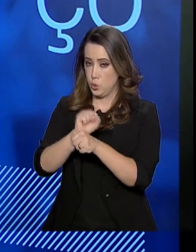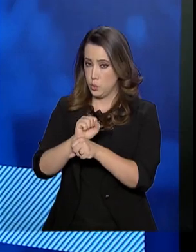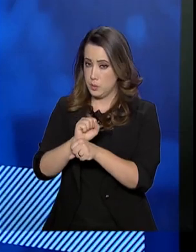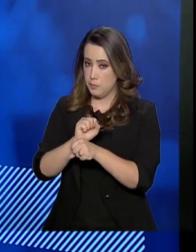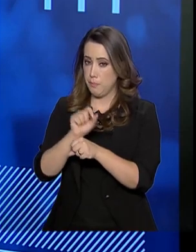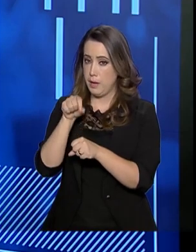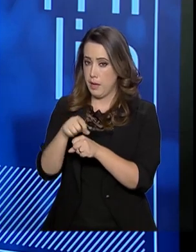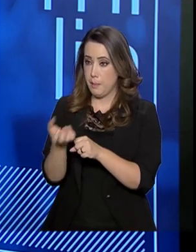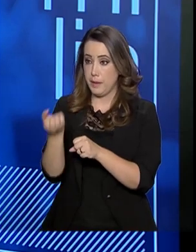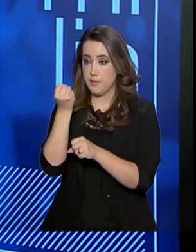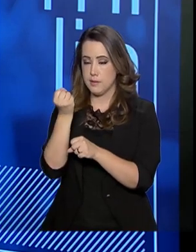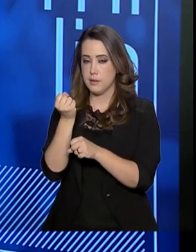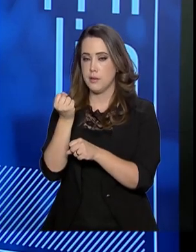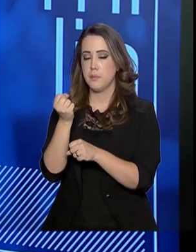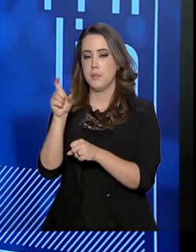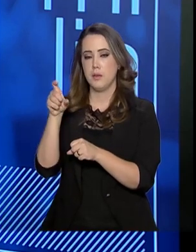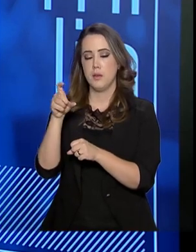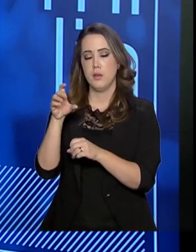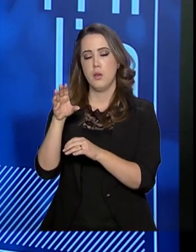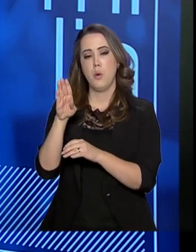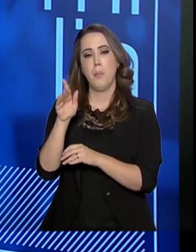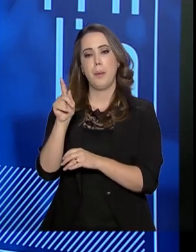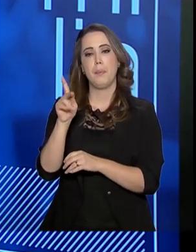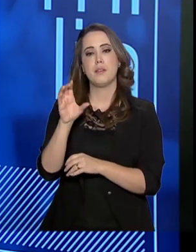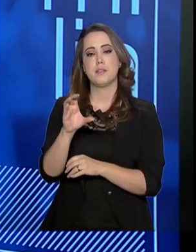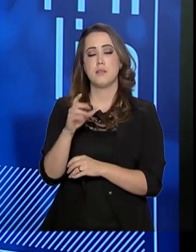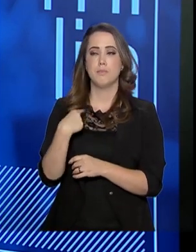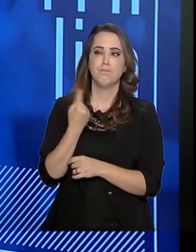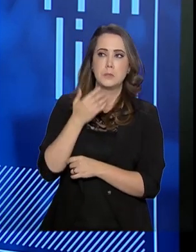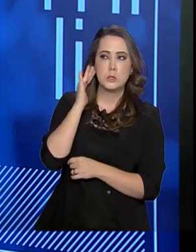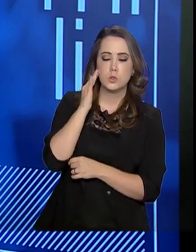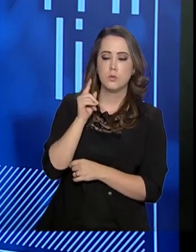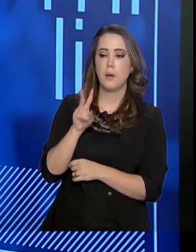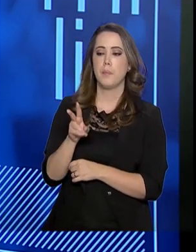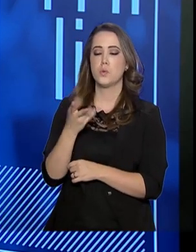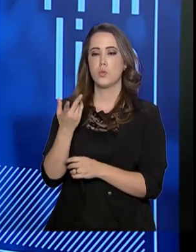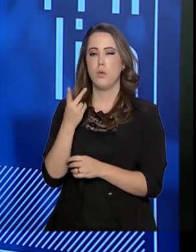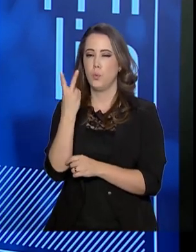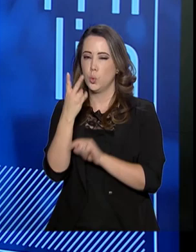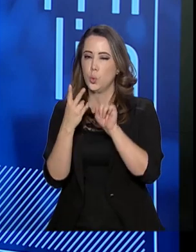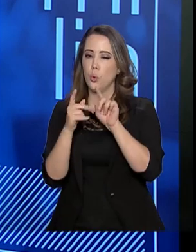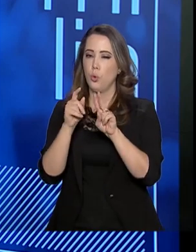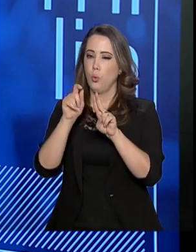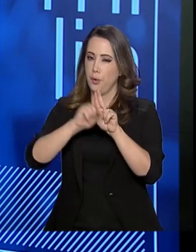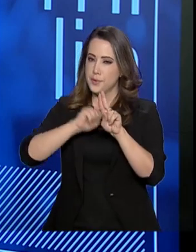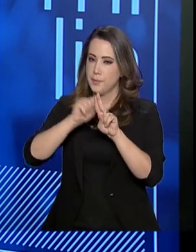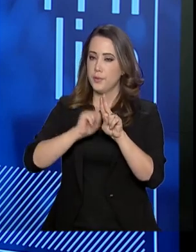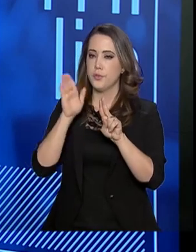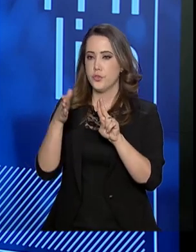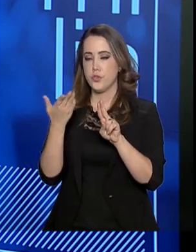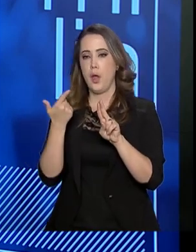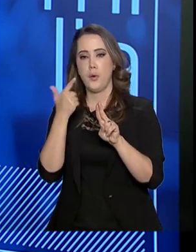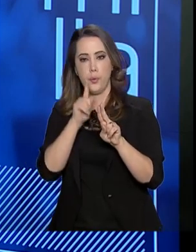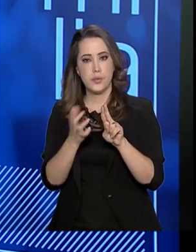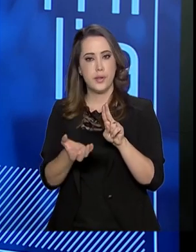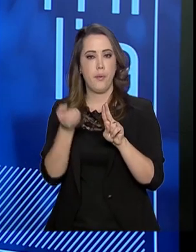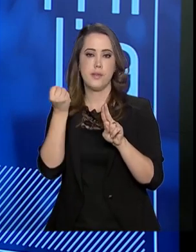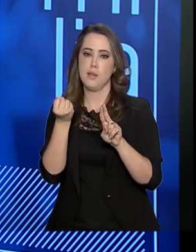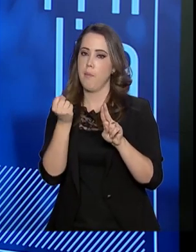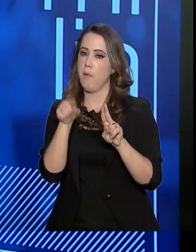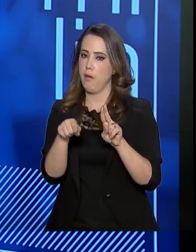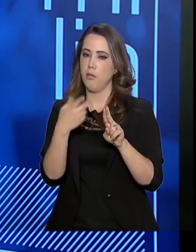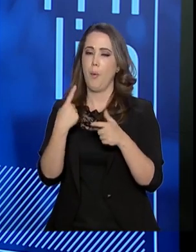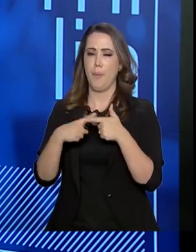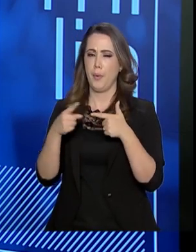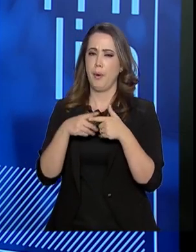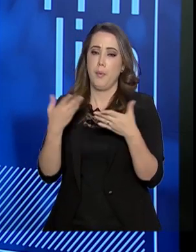entendendo que as pessoas que não fizeram é porque ou é fraude, ou porque elas não existem, por algum tipo de motivo.